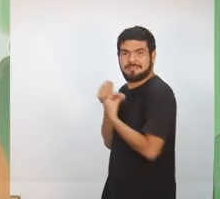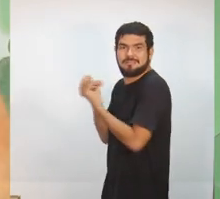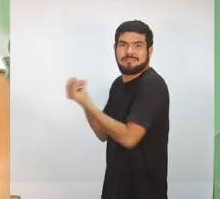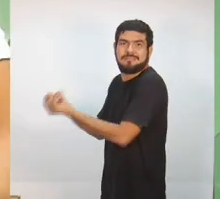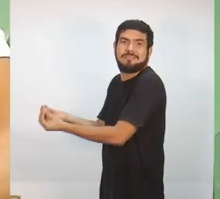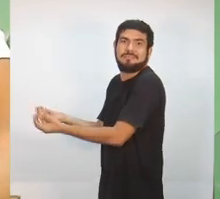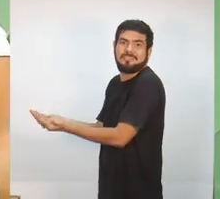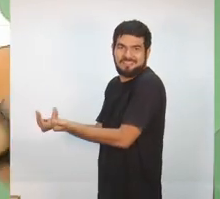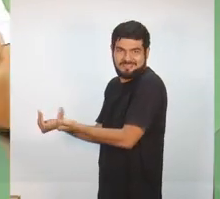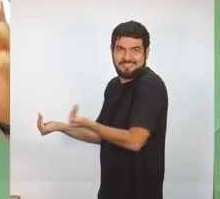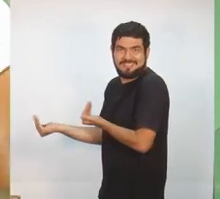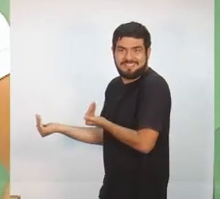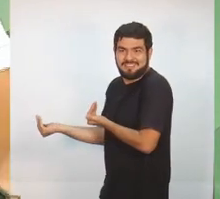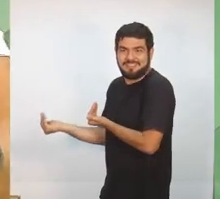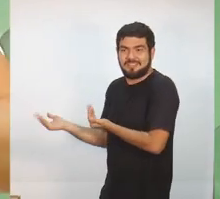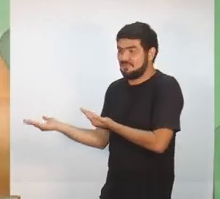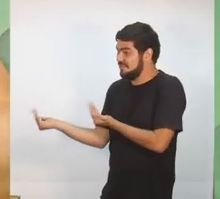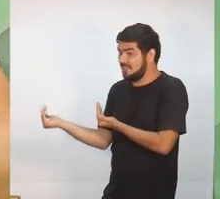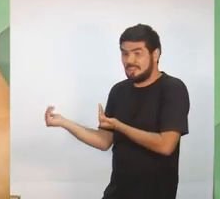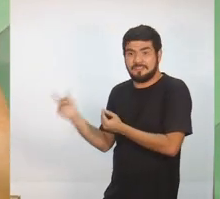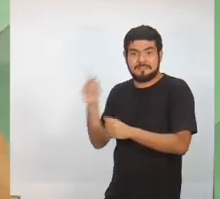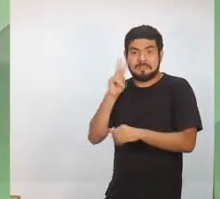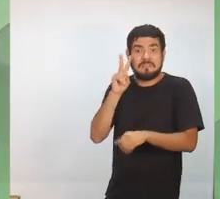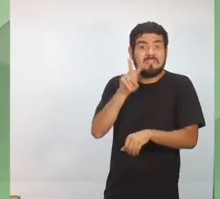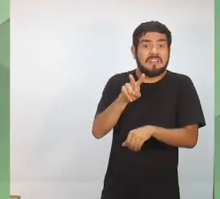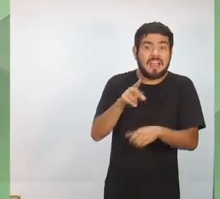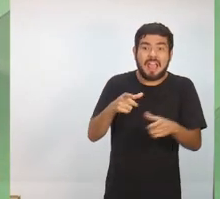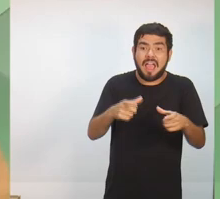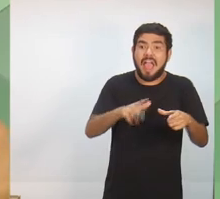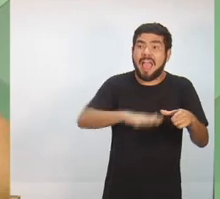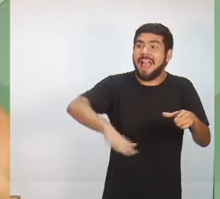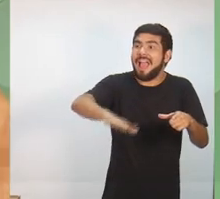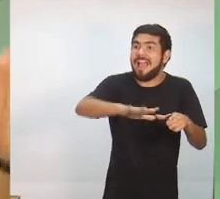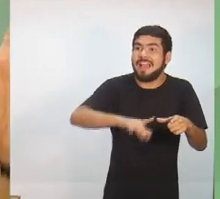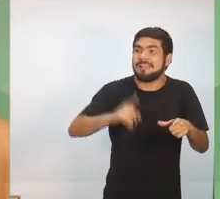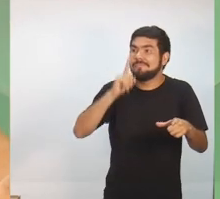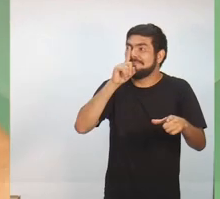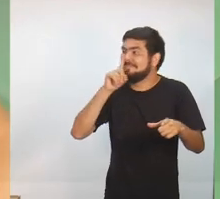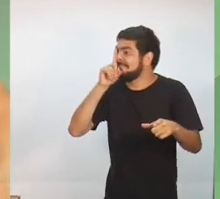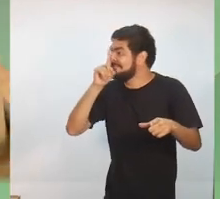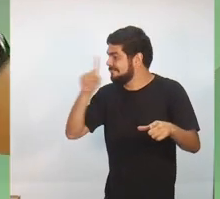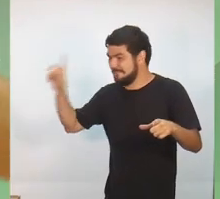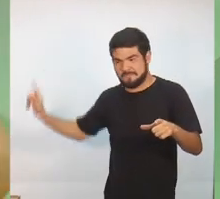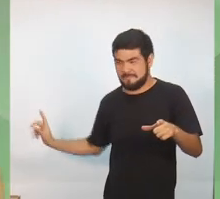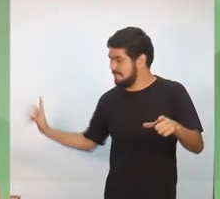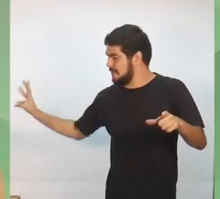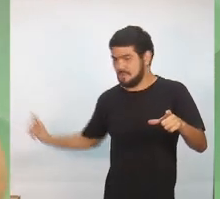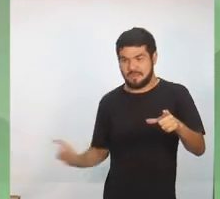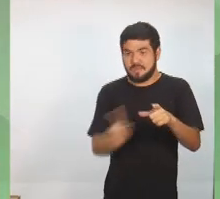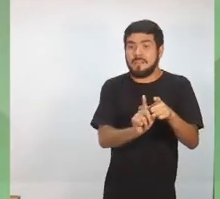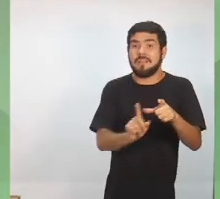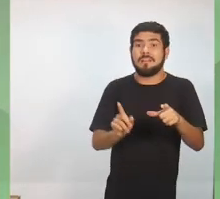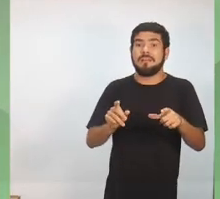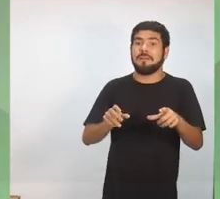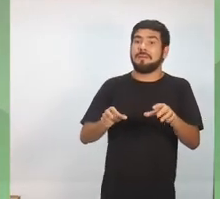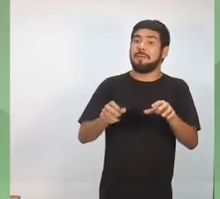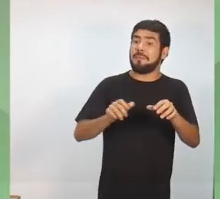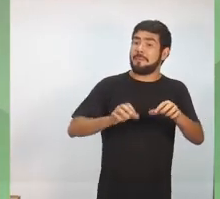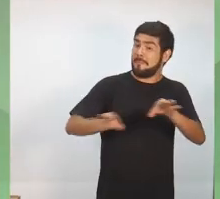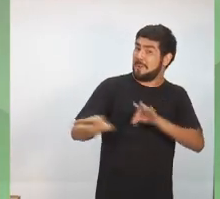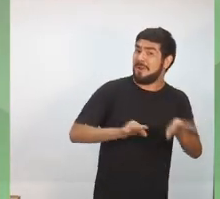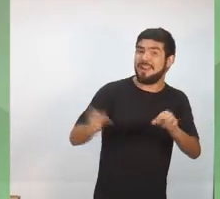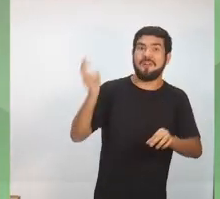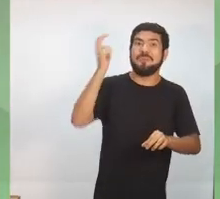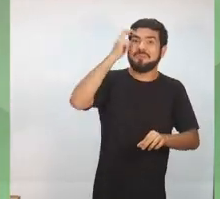precisa. Nós vamos pegar as áreas de maior vulnerabilidade, implantar programas cultural, esportivo,